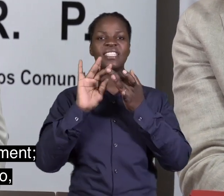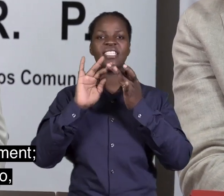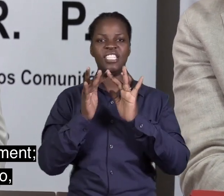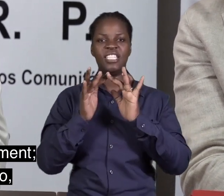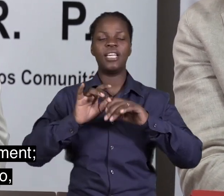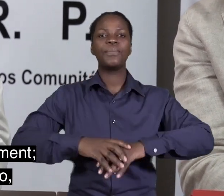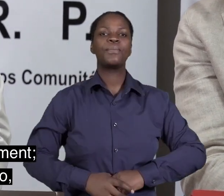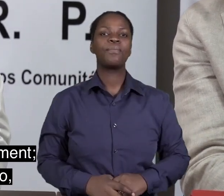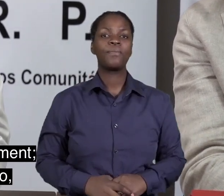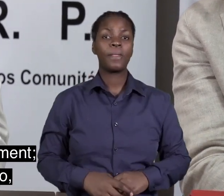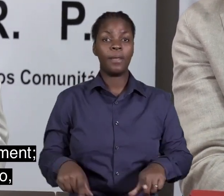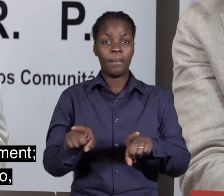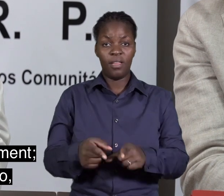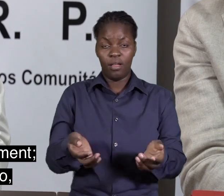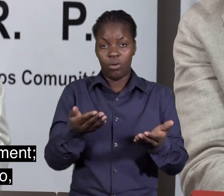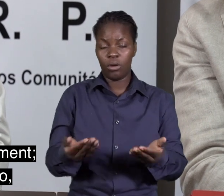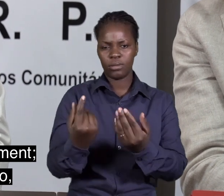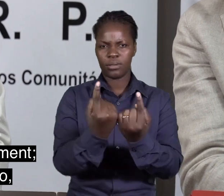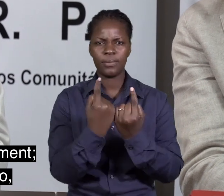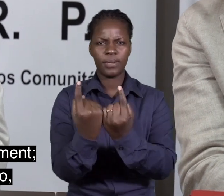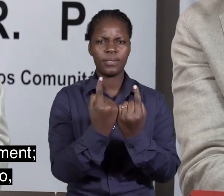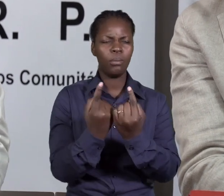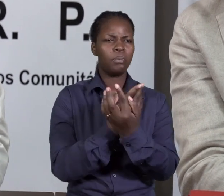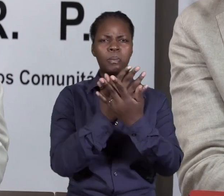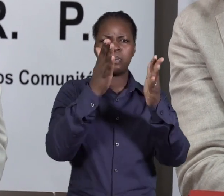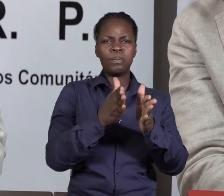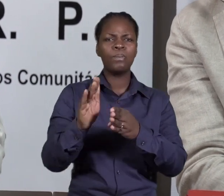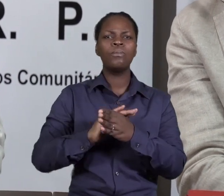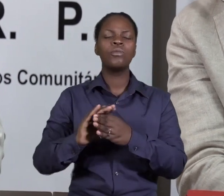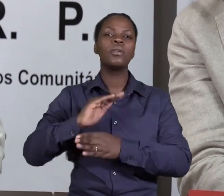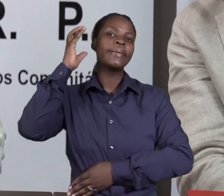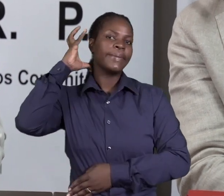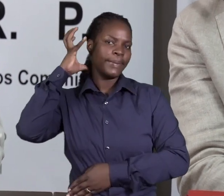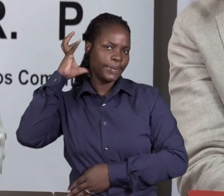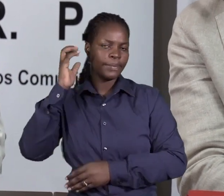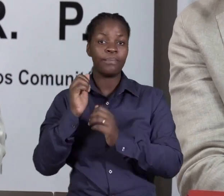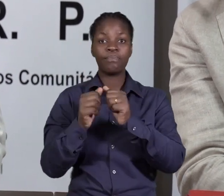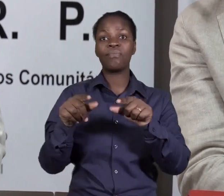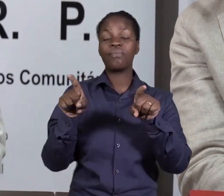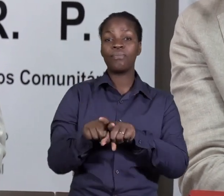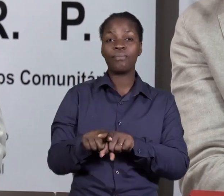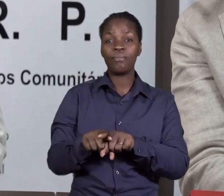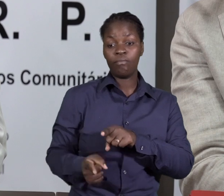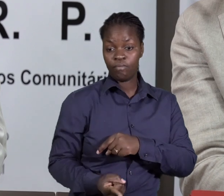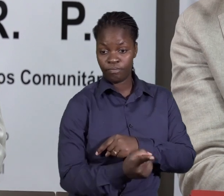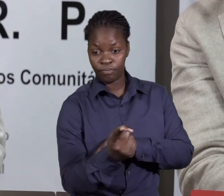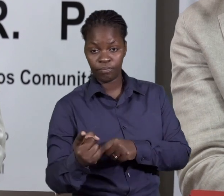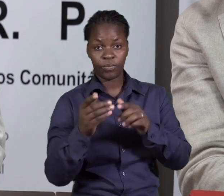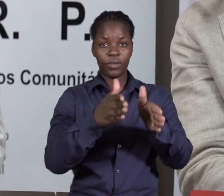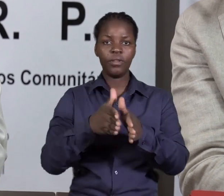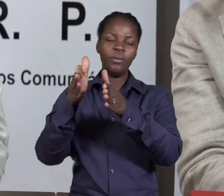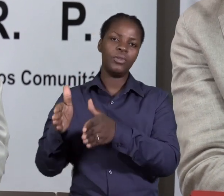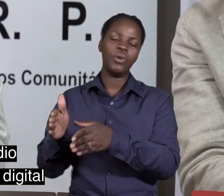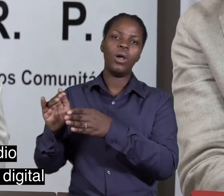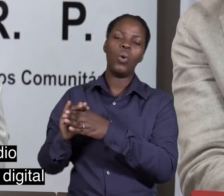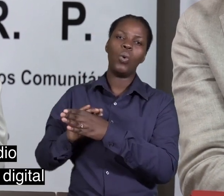momento atual. Há muitas pessoas que escutam rádio, sim, mas também há muitas pessoas que estão ligadas a plataformas